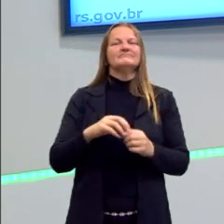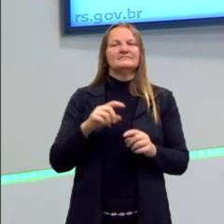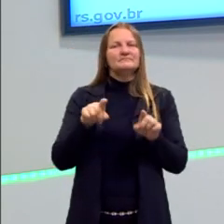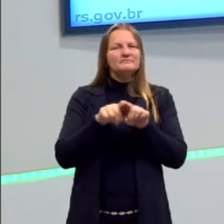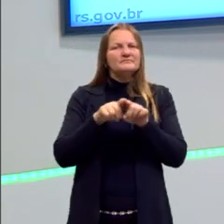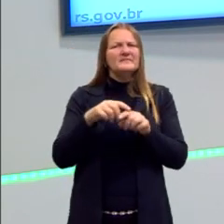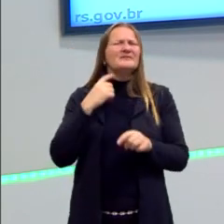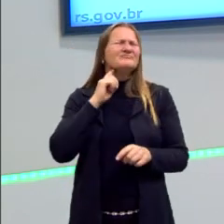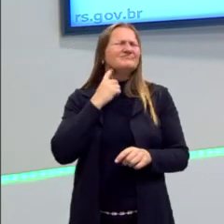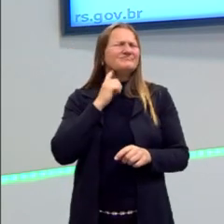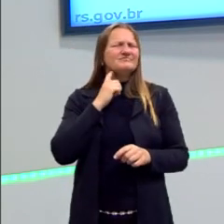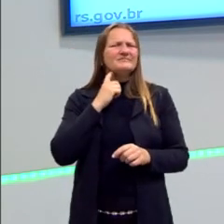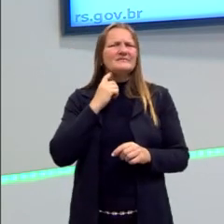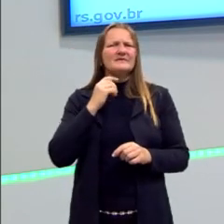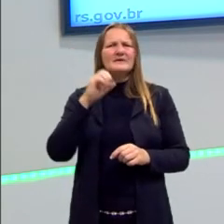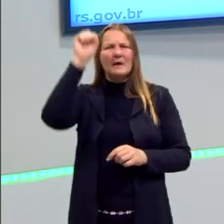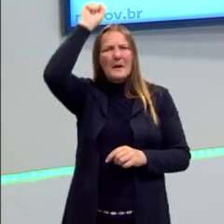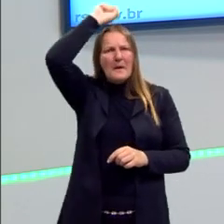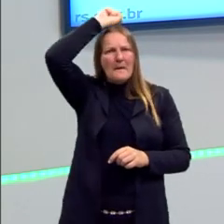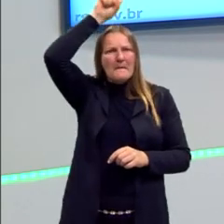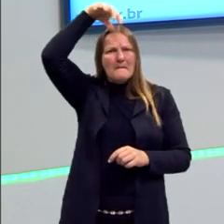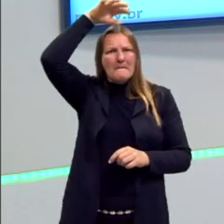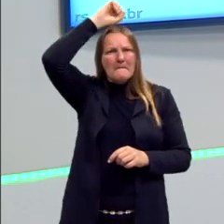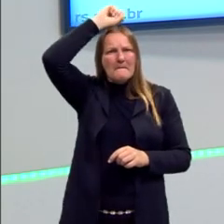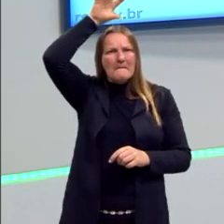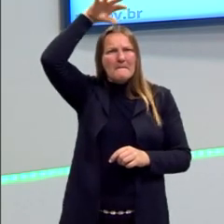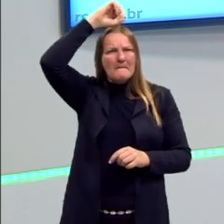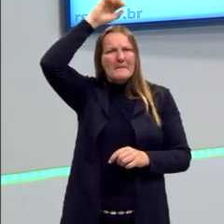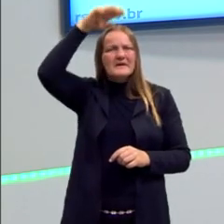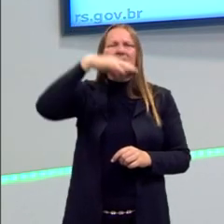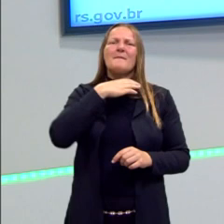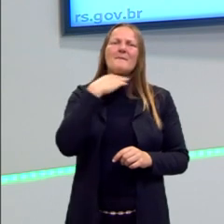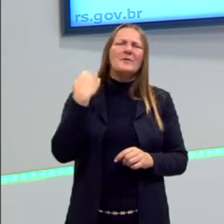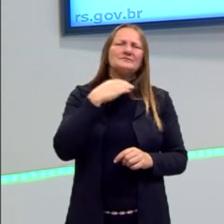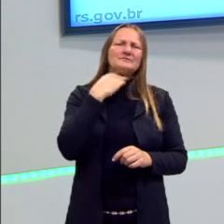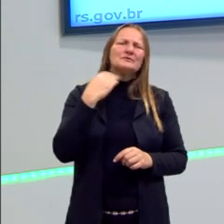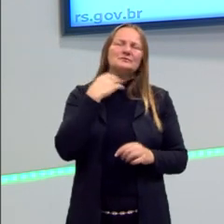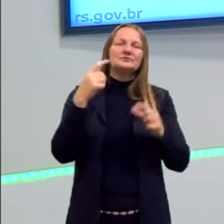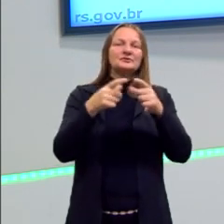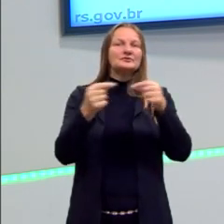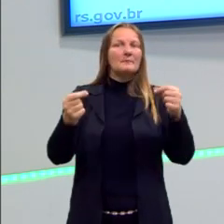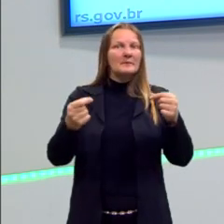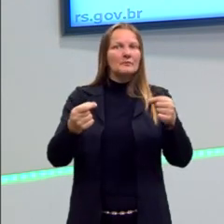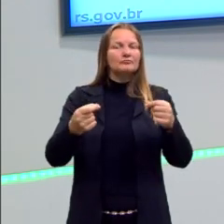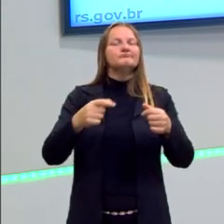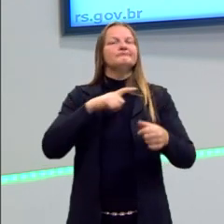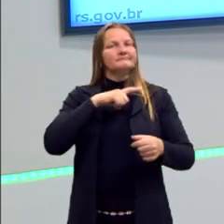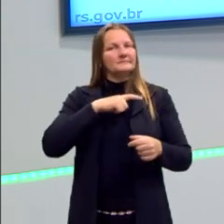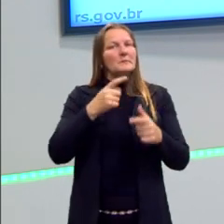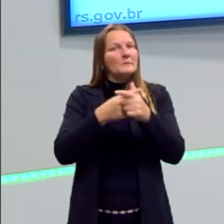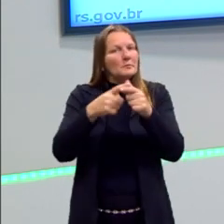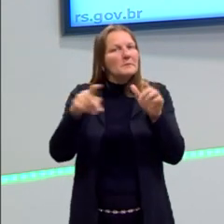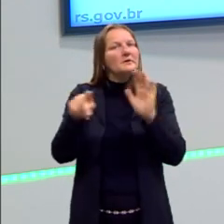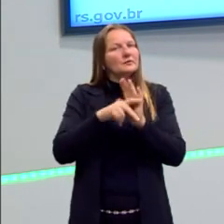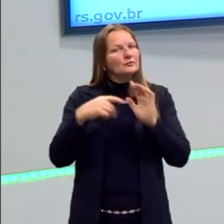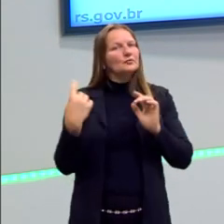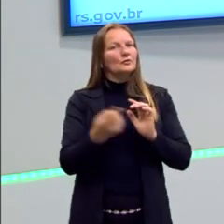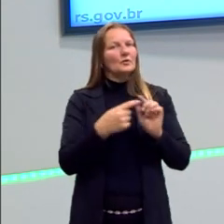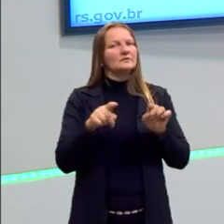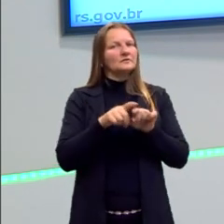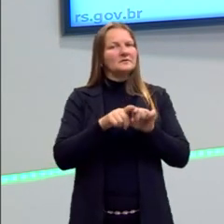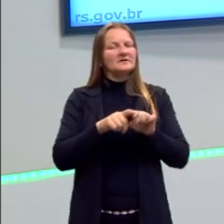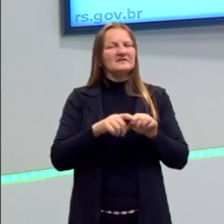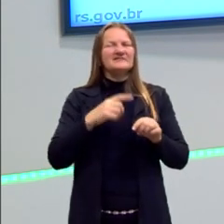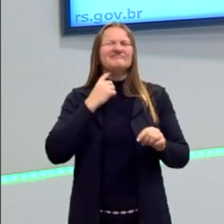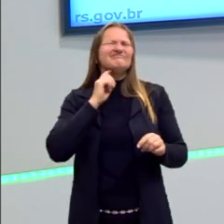a morte das baleias que é liberada pelo Japão é um problema nosso também. A poluição do mar, como eu já